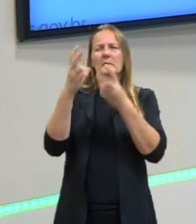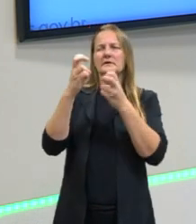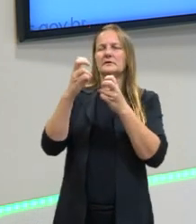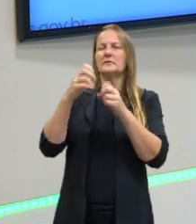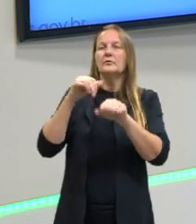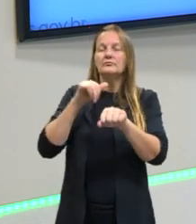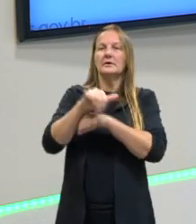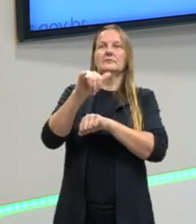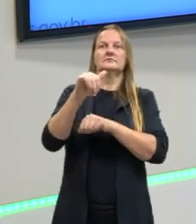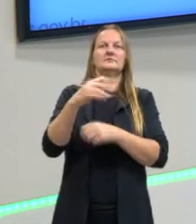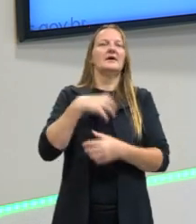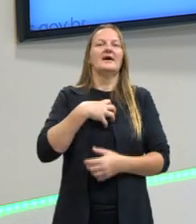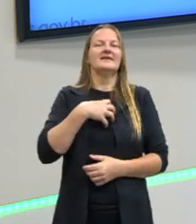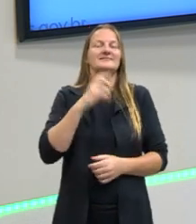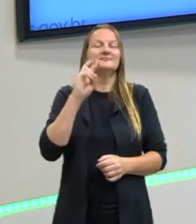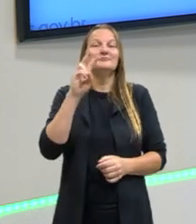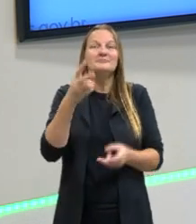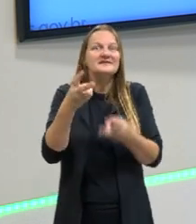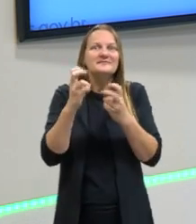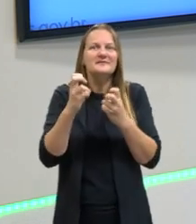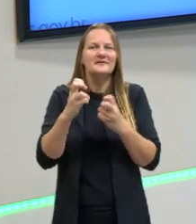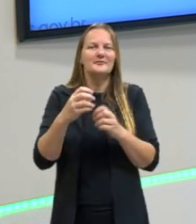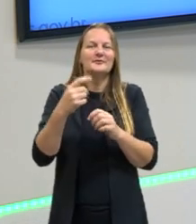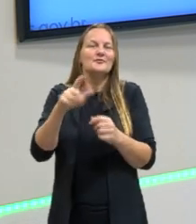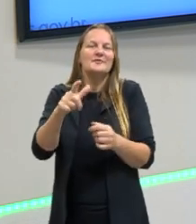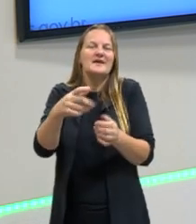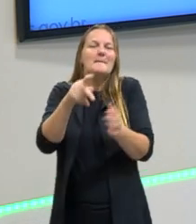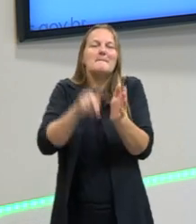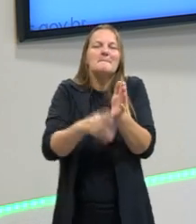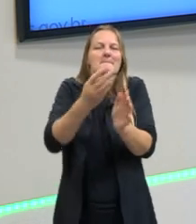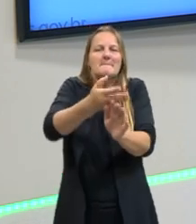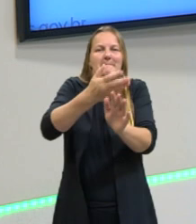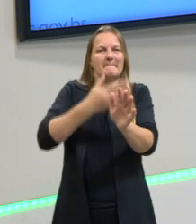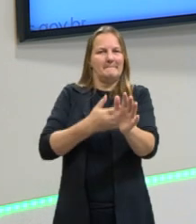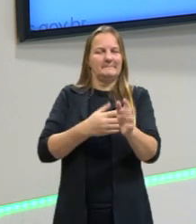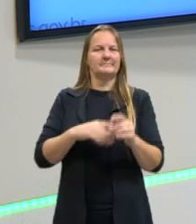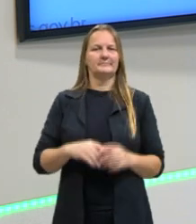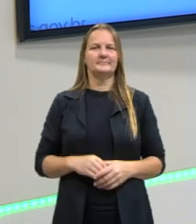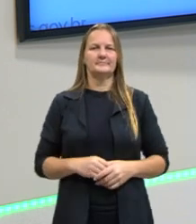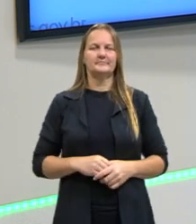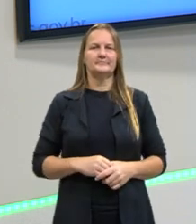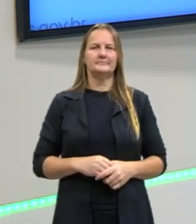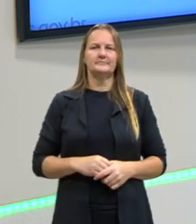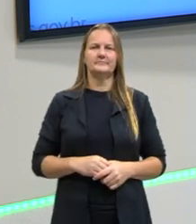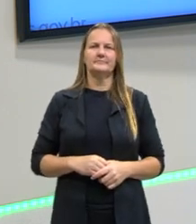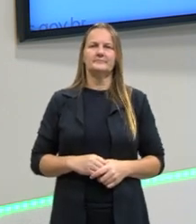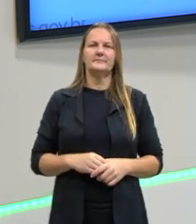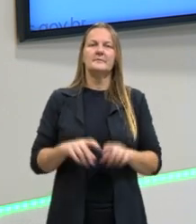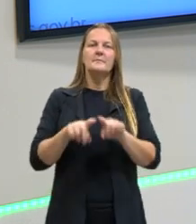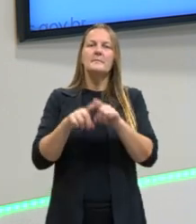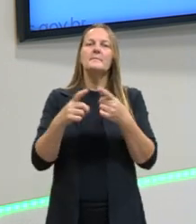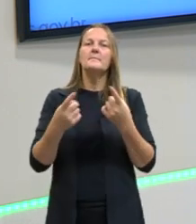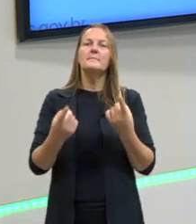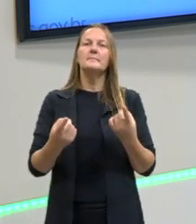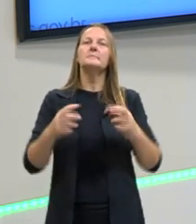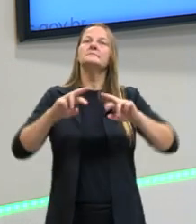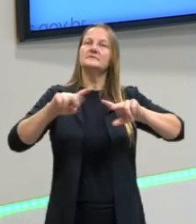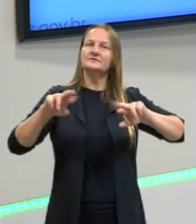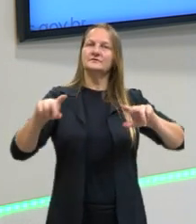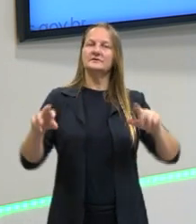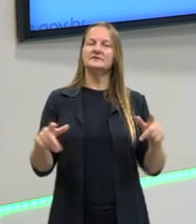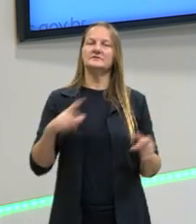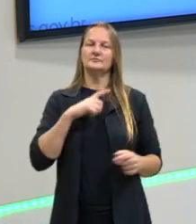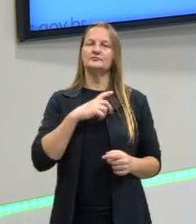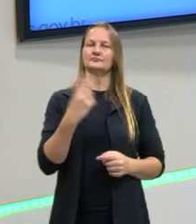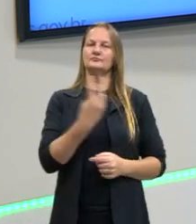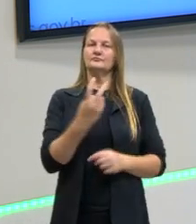conta de que ele não está claro, ou que ele possui mais de uma possibilidade de interpretação. Então, a principal diferença entre os dois